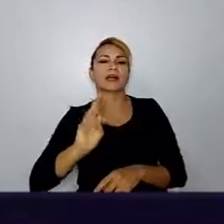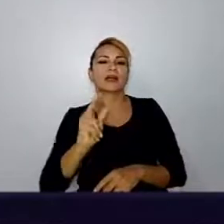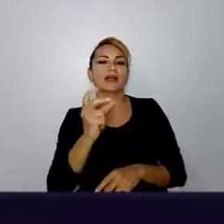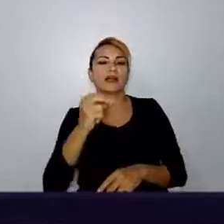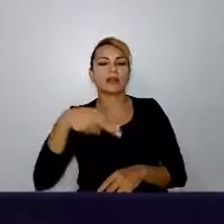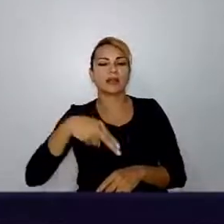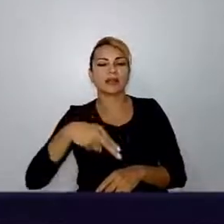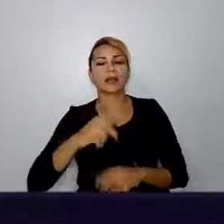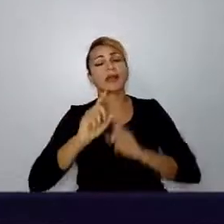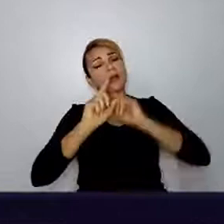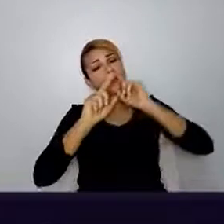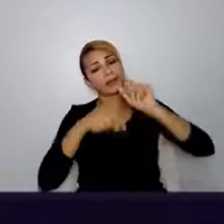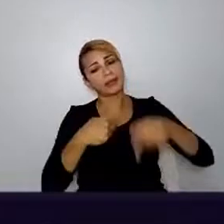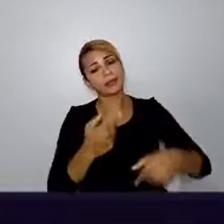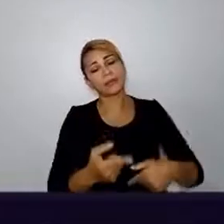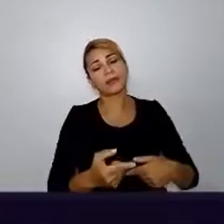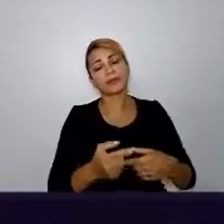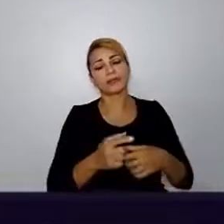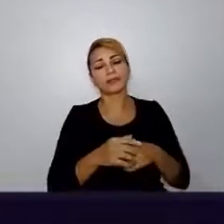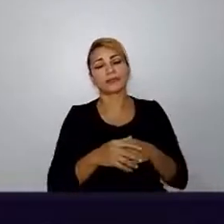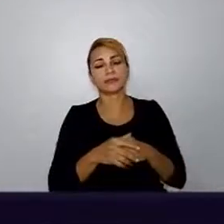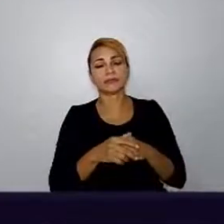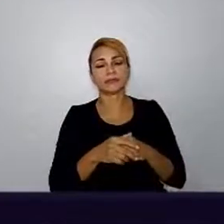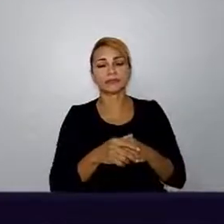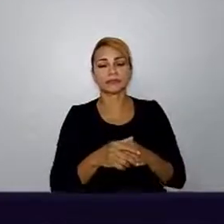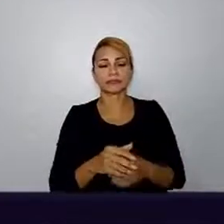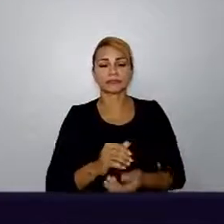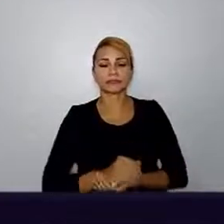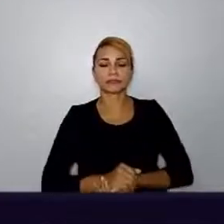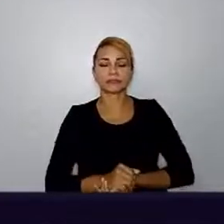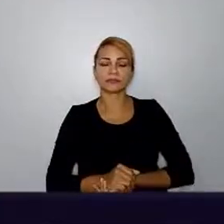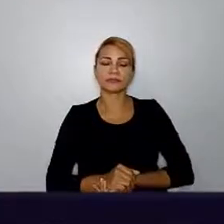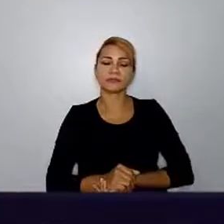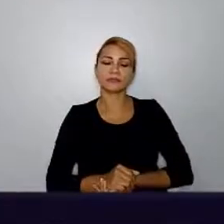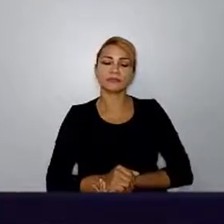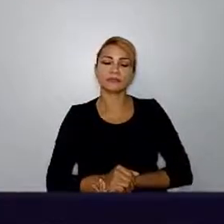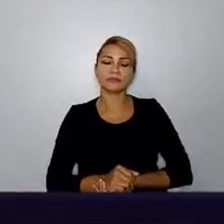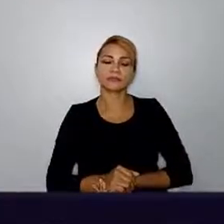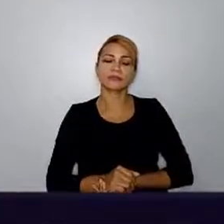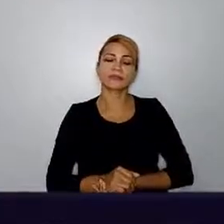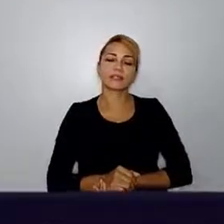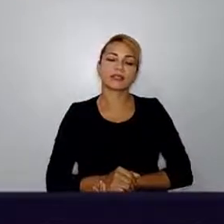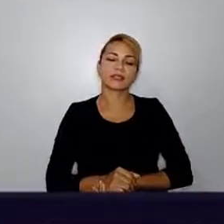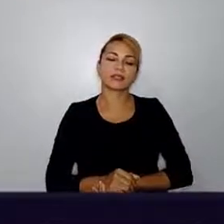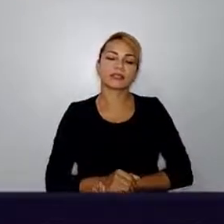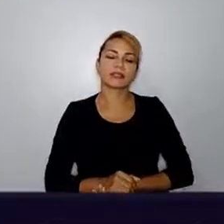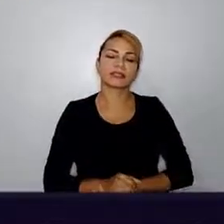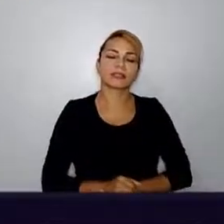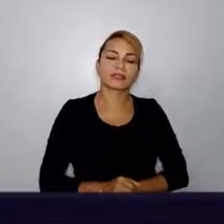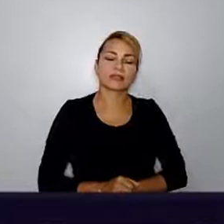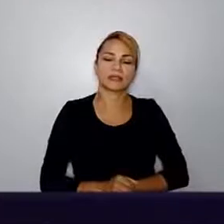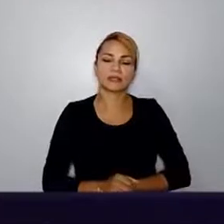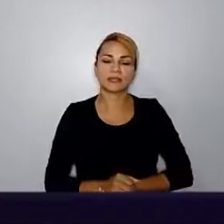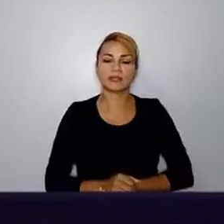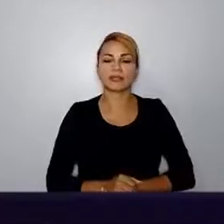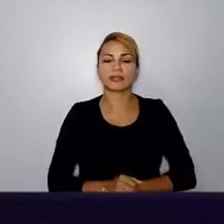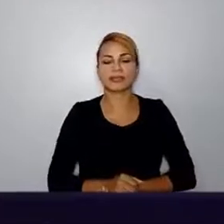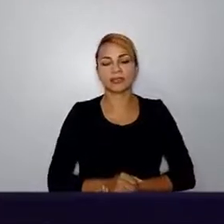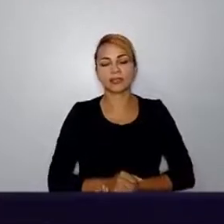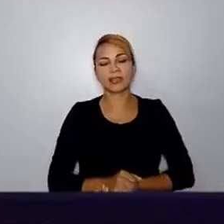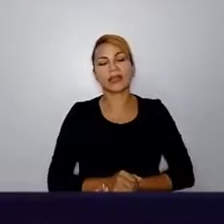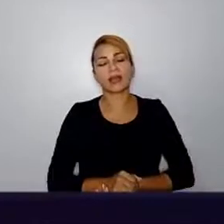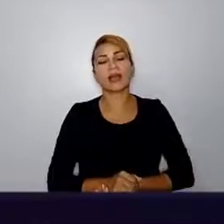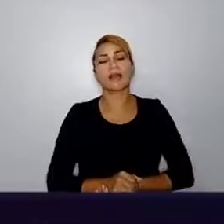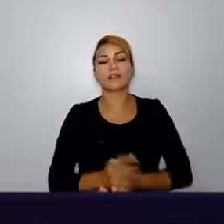veio a vida, e aí, eu tive que ficar sem trabalhar, esperando minha irmã, ir para a cirurgia dela, né,